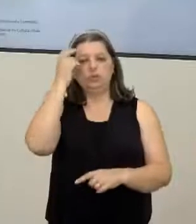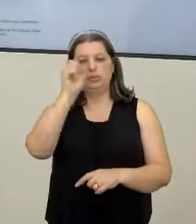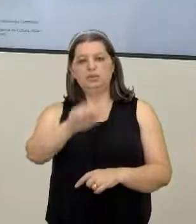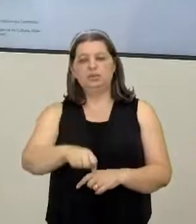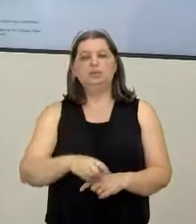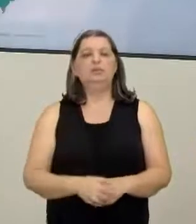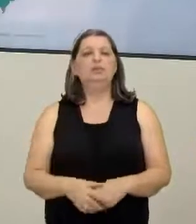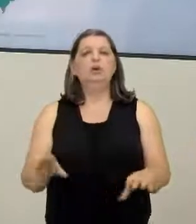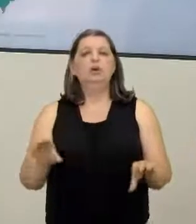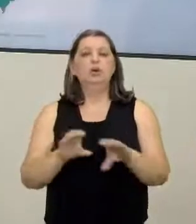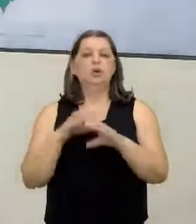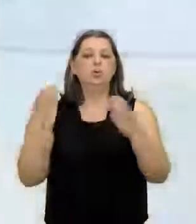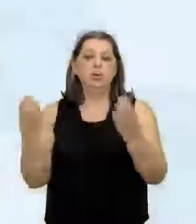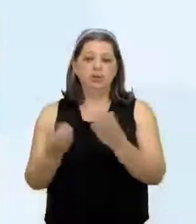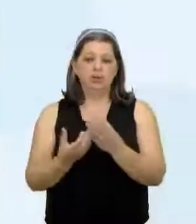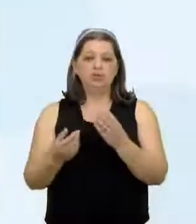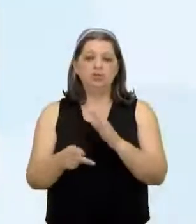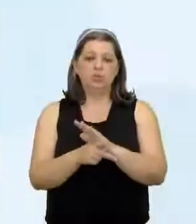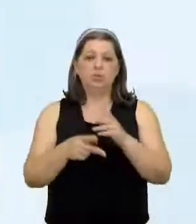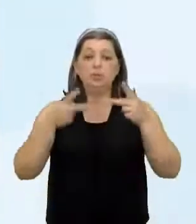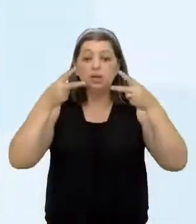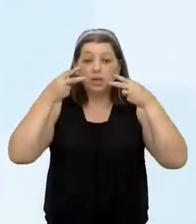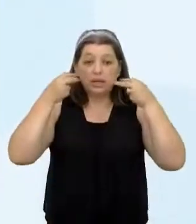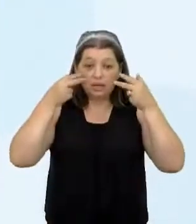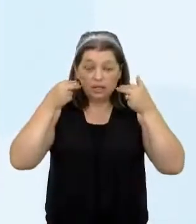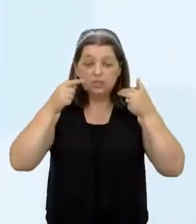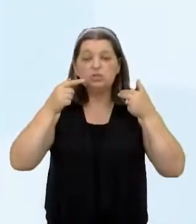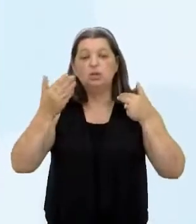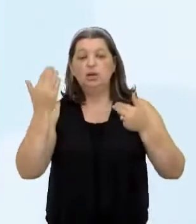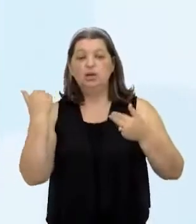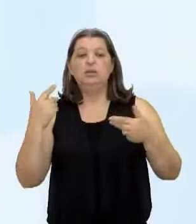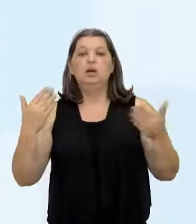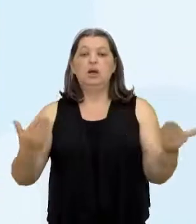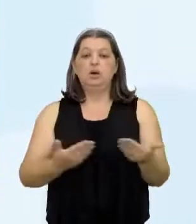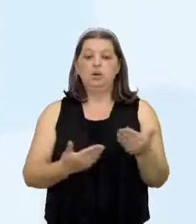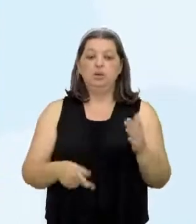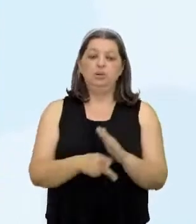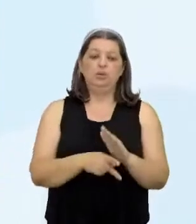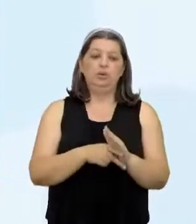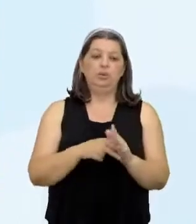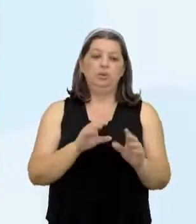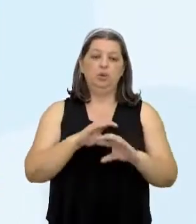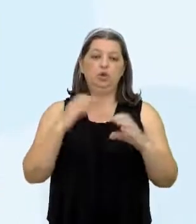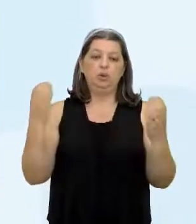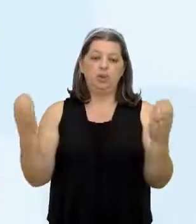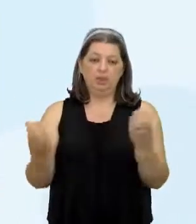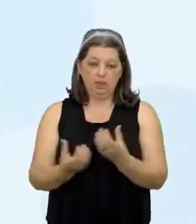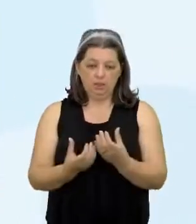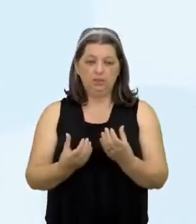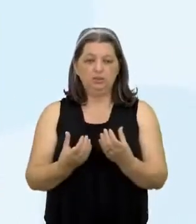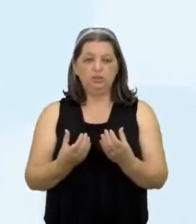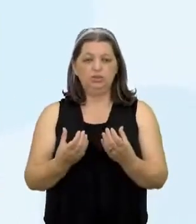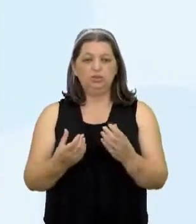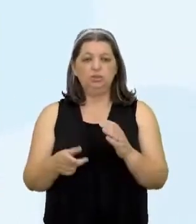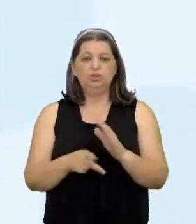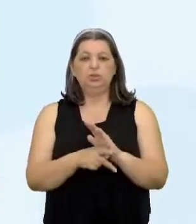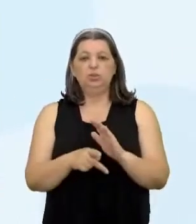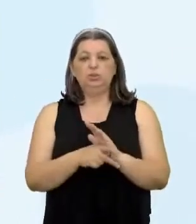quilombolas Tivemos lá o mapa Das comunidades indígenas Agora temos o mapa Das comunidades quilombolas Então nós temos aí